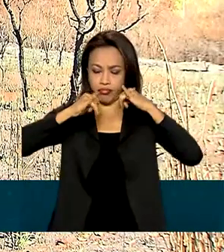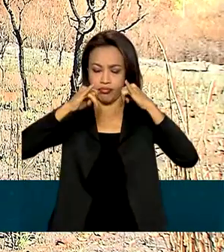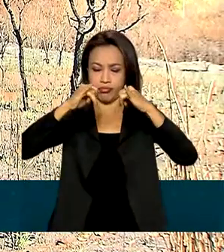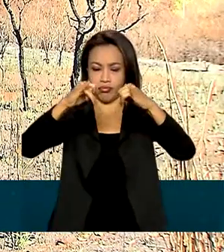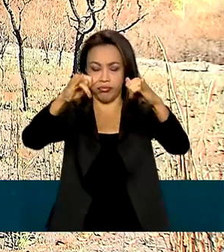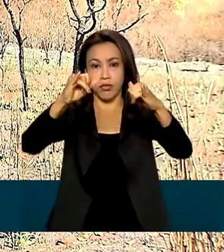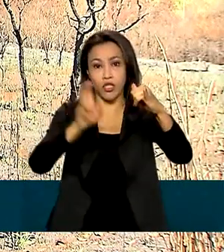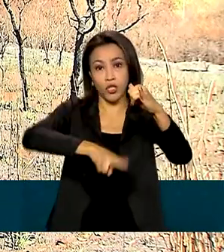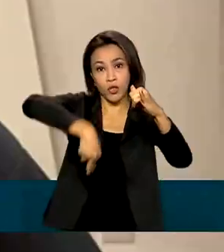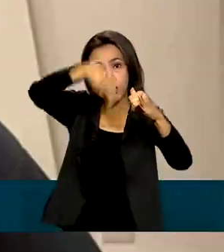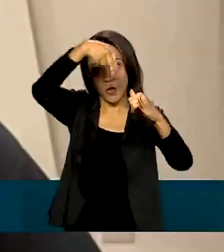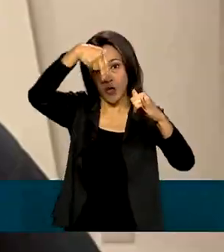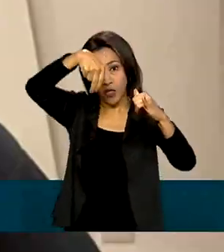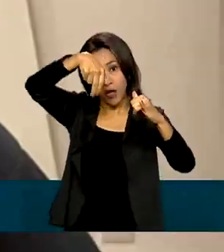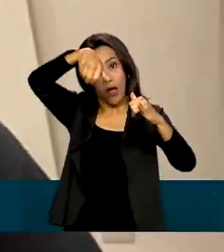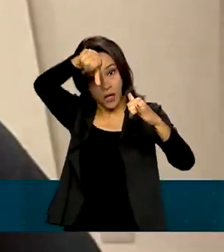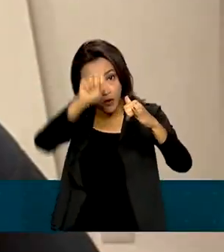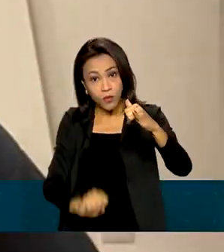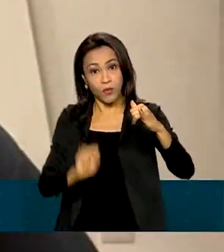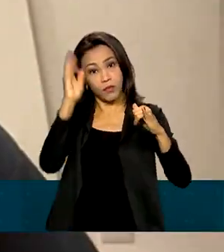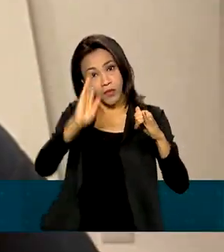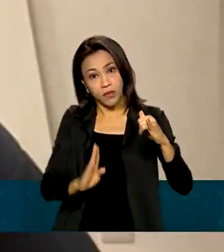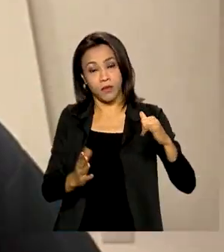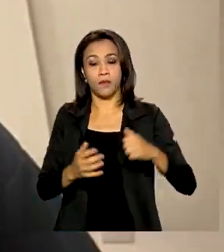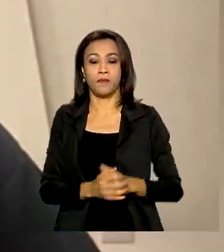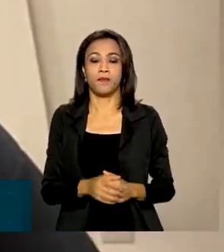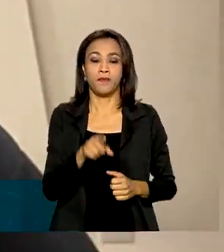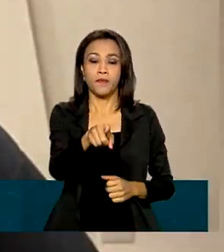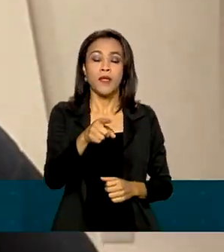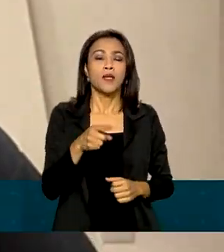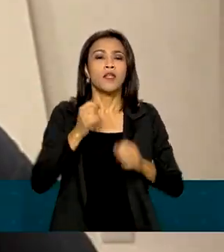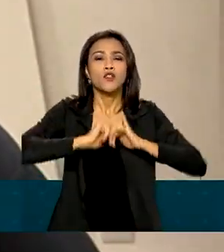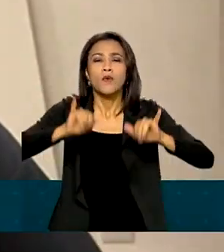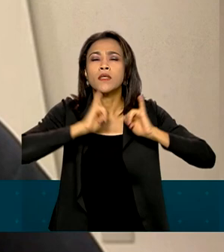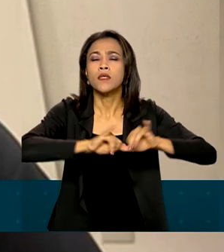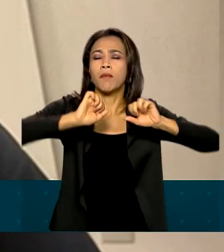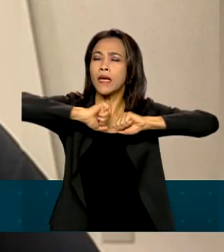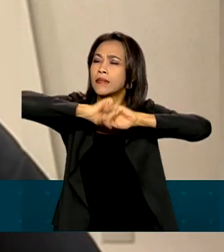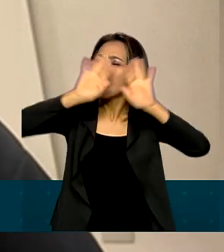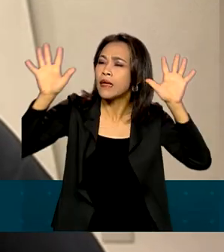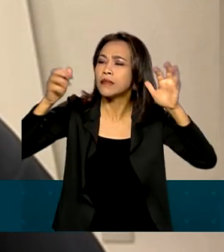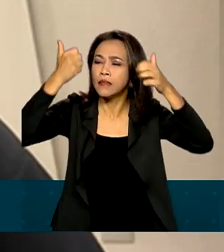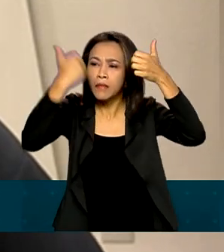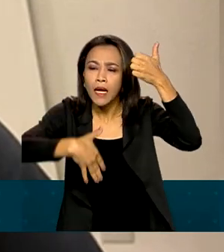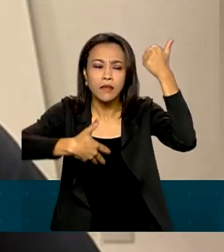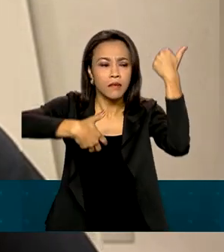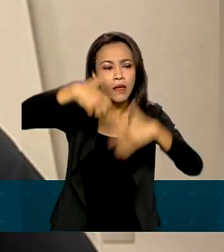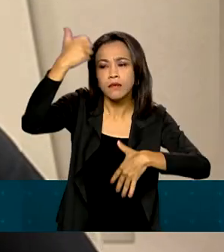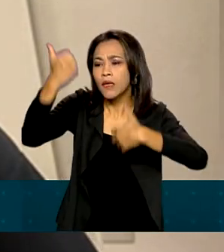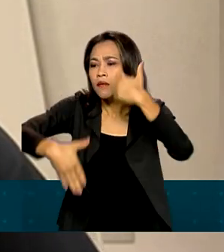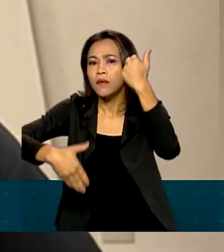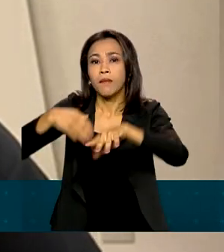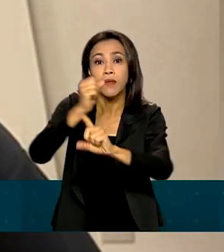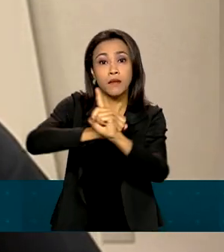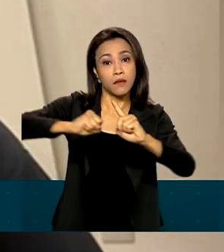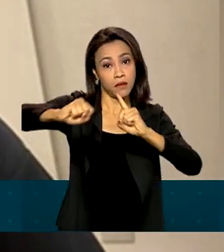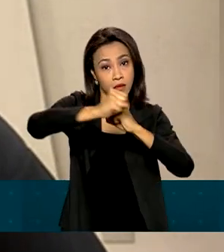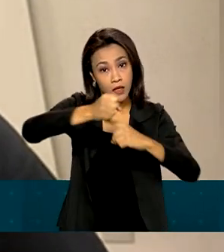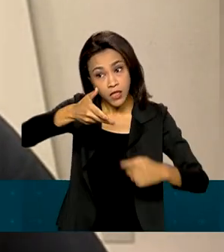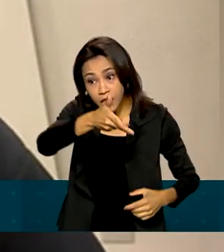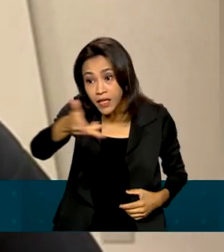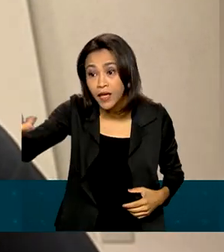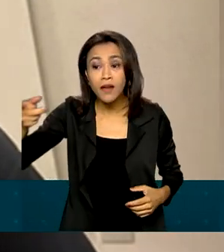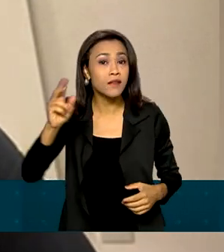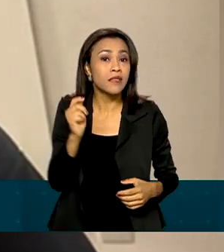a sul do país. Campanhas de esclarecimento, de conscientização junto à sociedade para que ela não